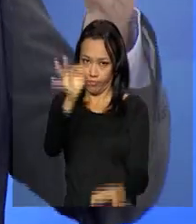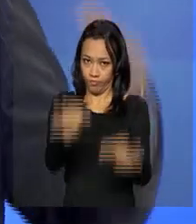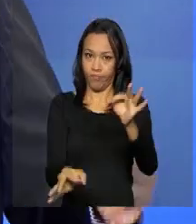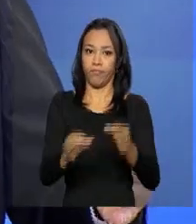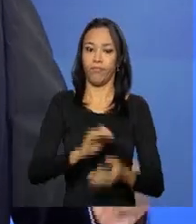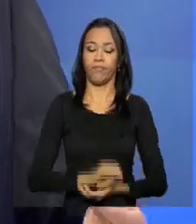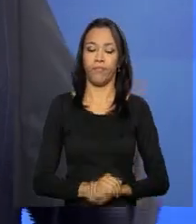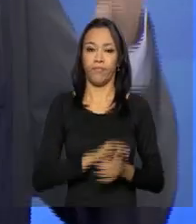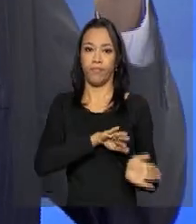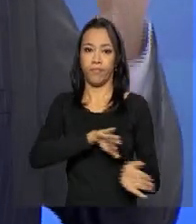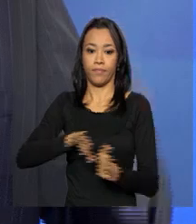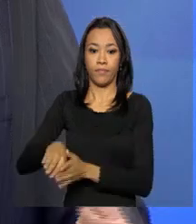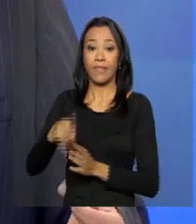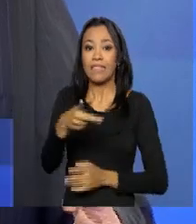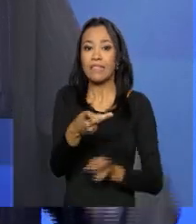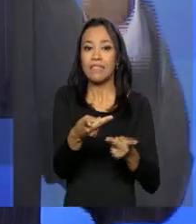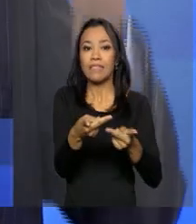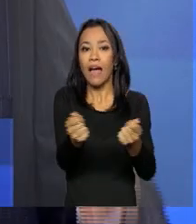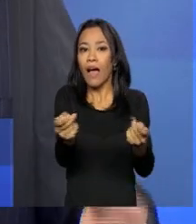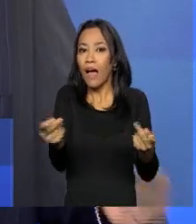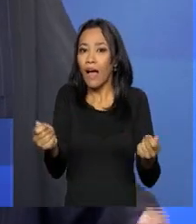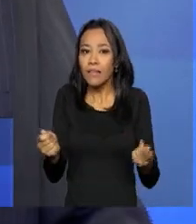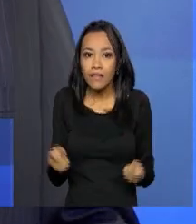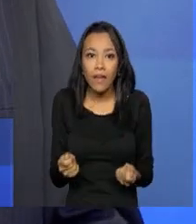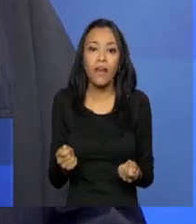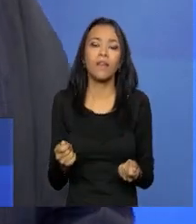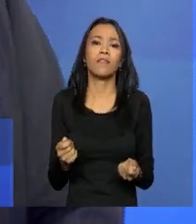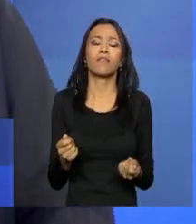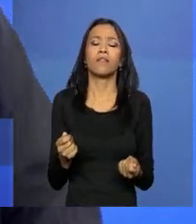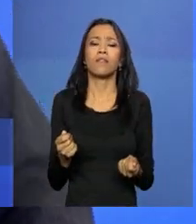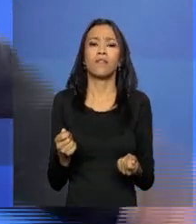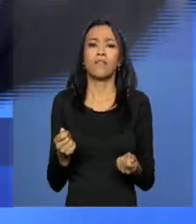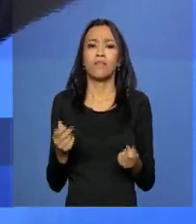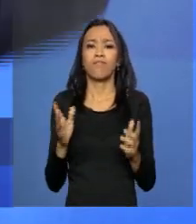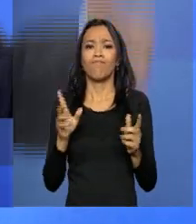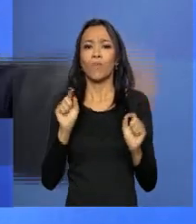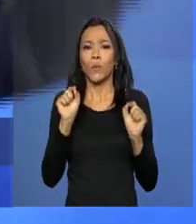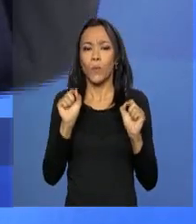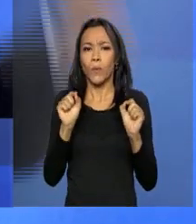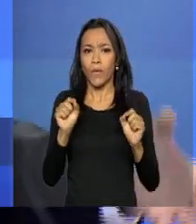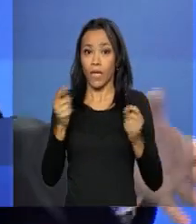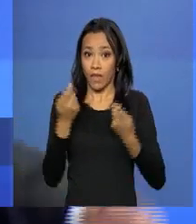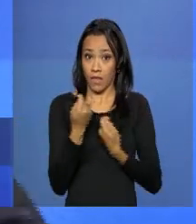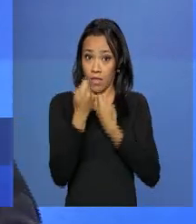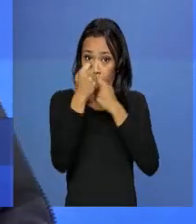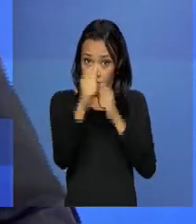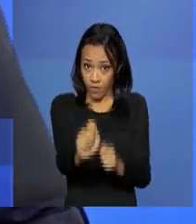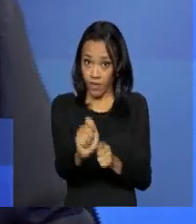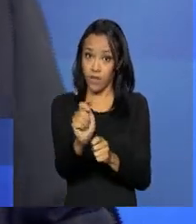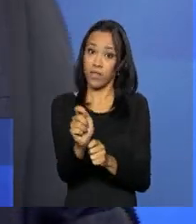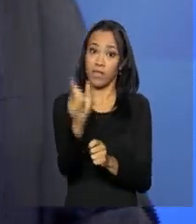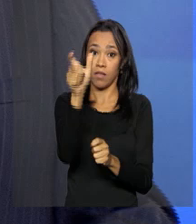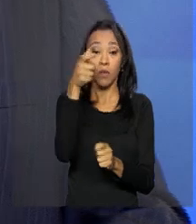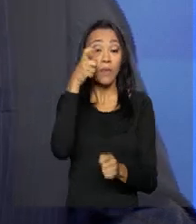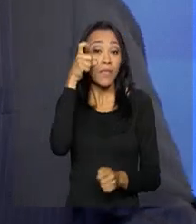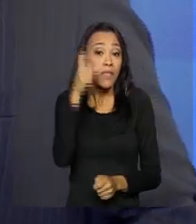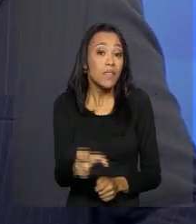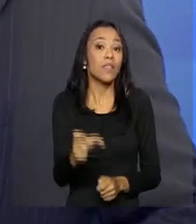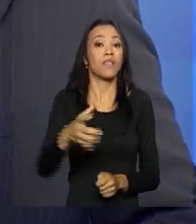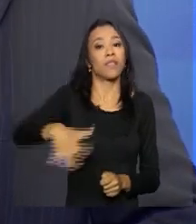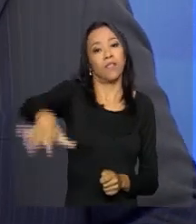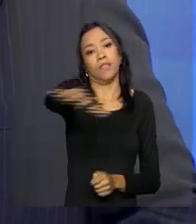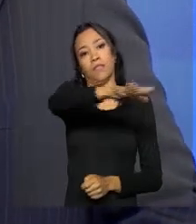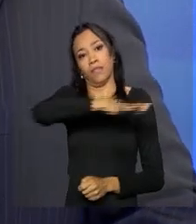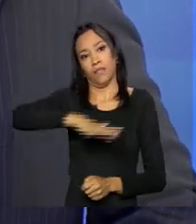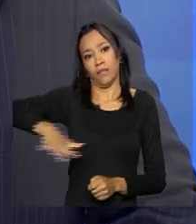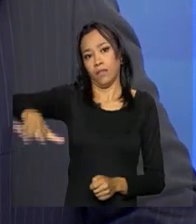Nada é mais convergente nesse momento com a defesa irrestrita do interesse público do